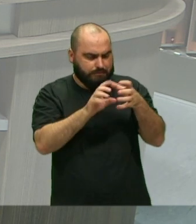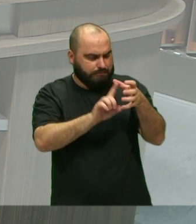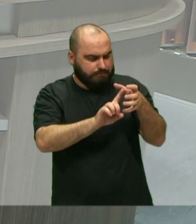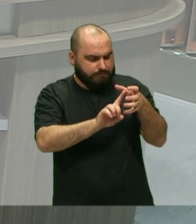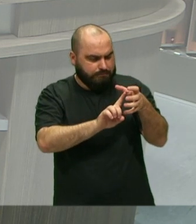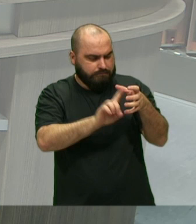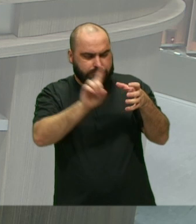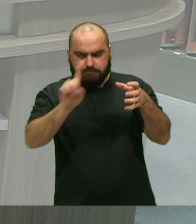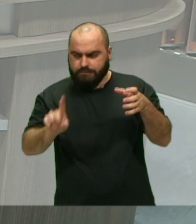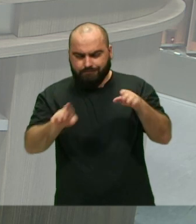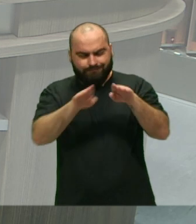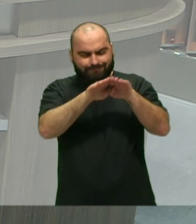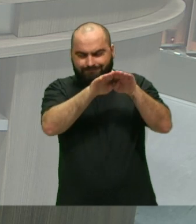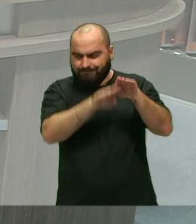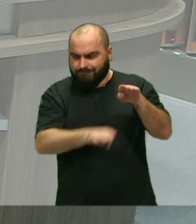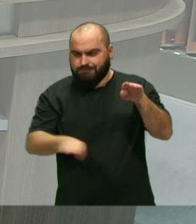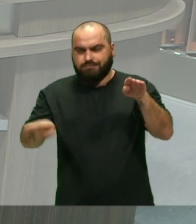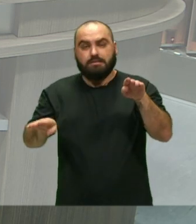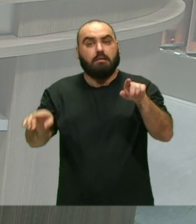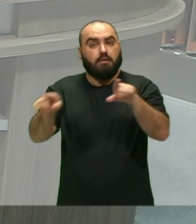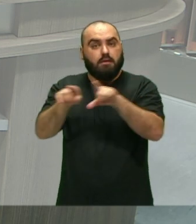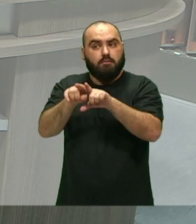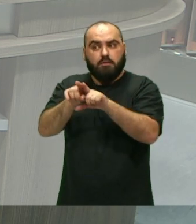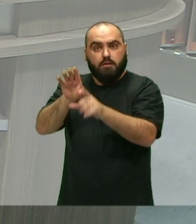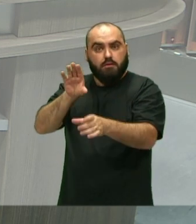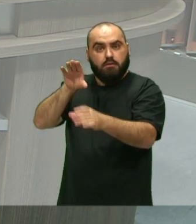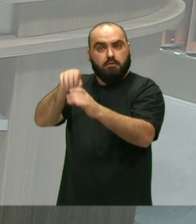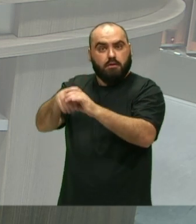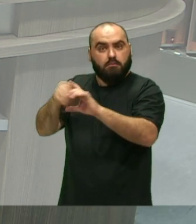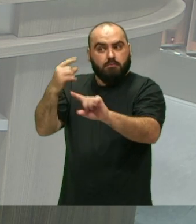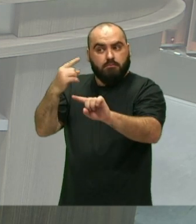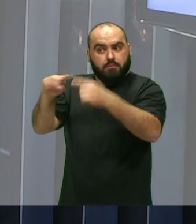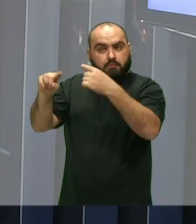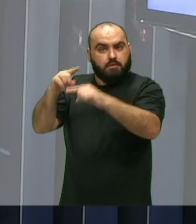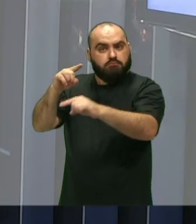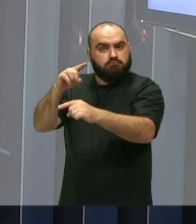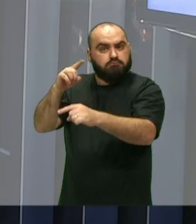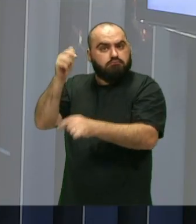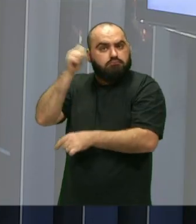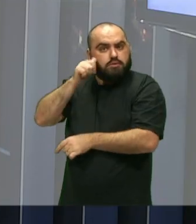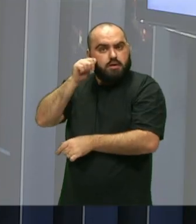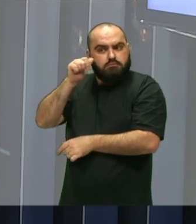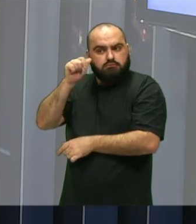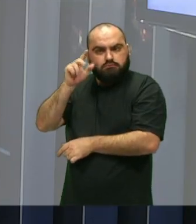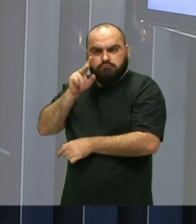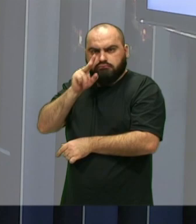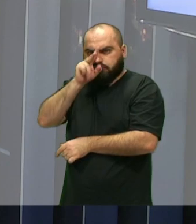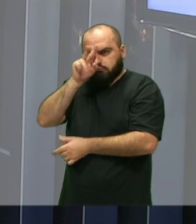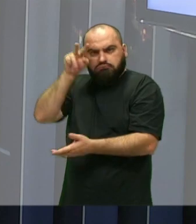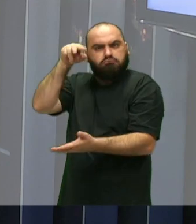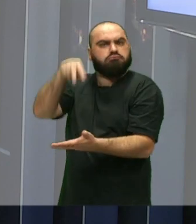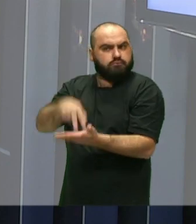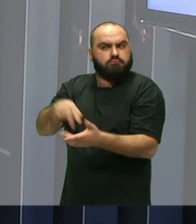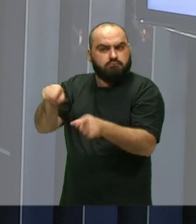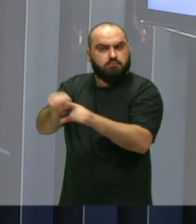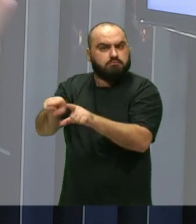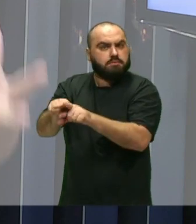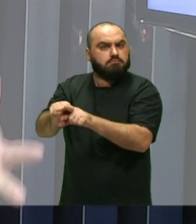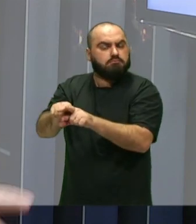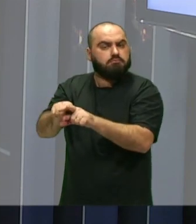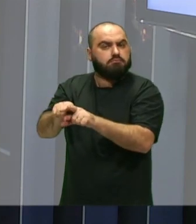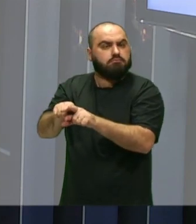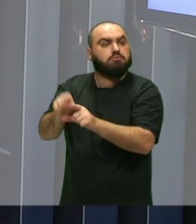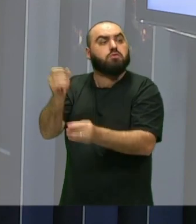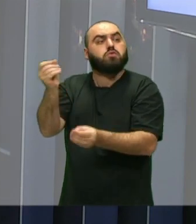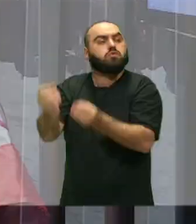Dentro do movimento Para fazer o empoderamento Dessas mulheres Como é que isso Chega E Se